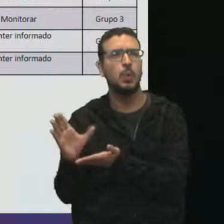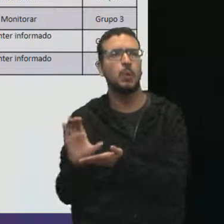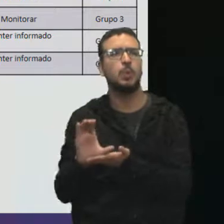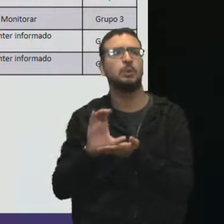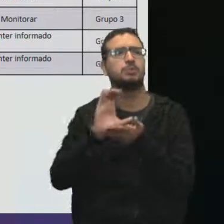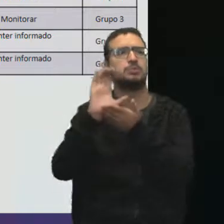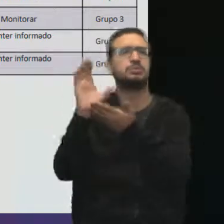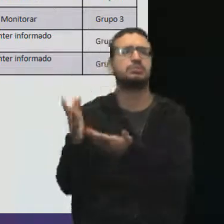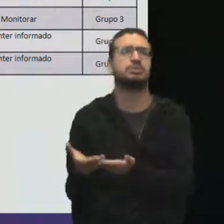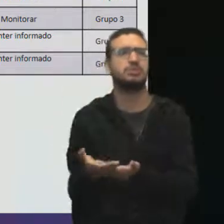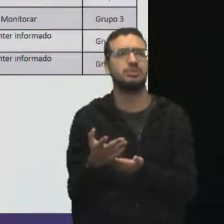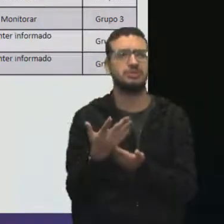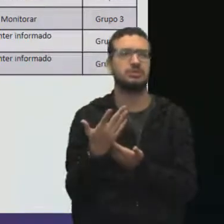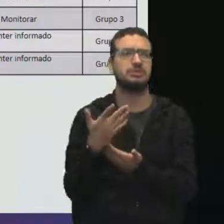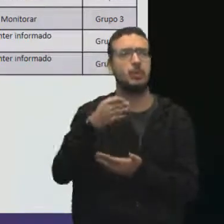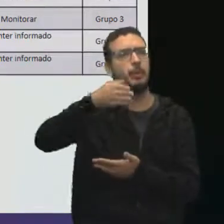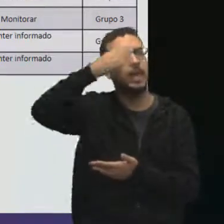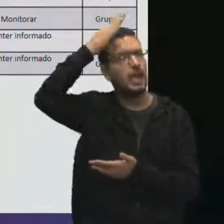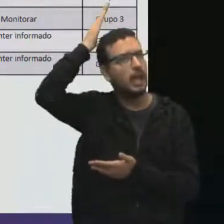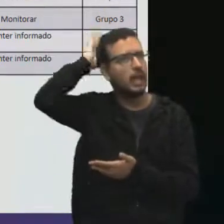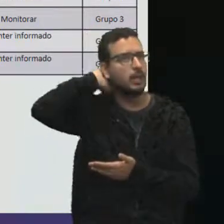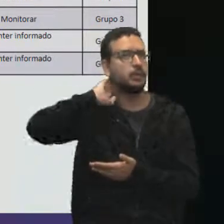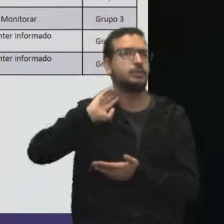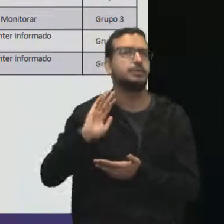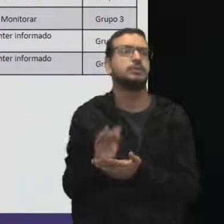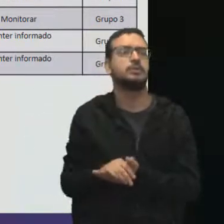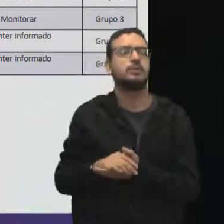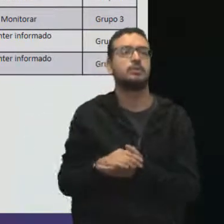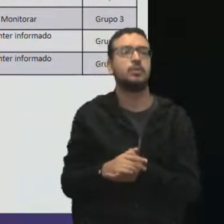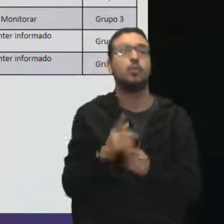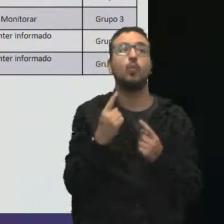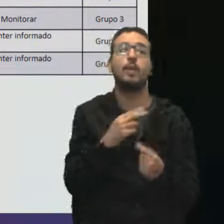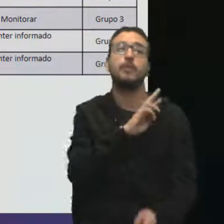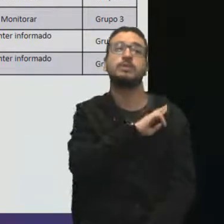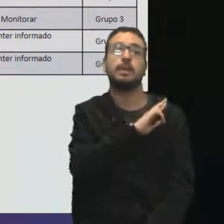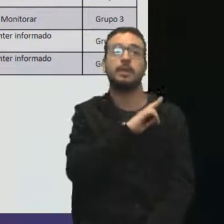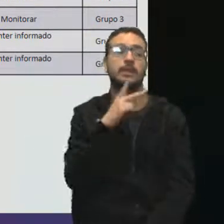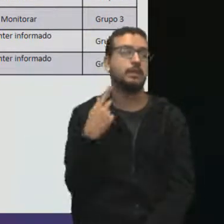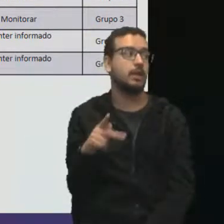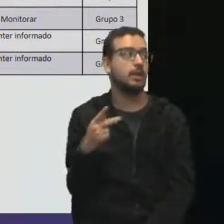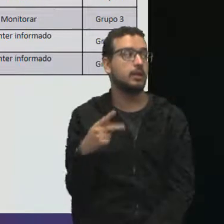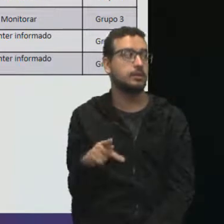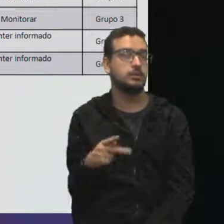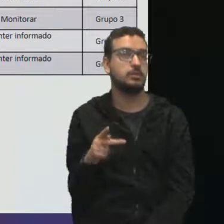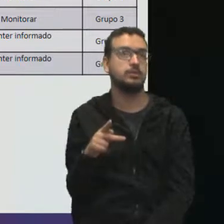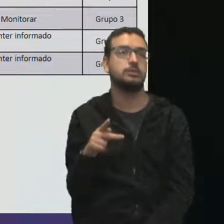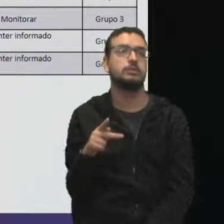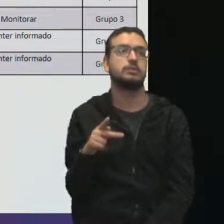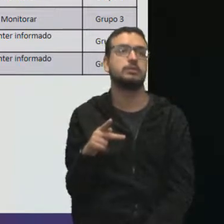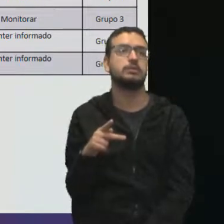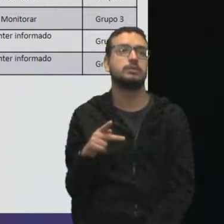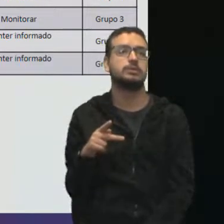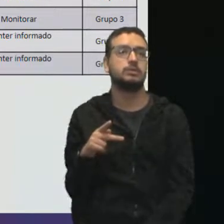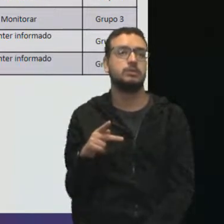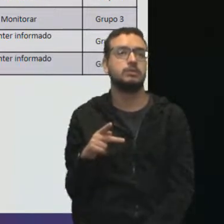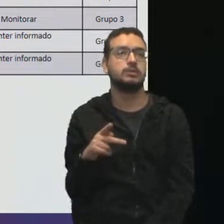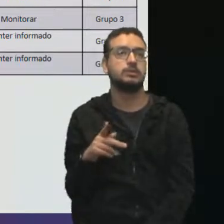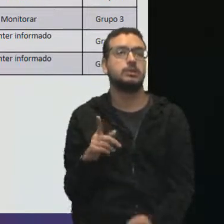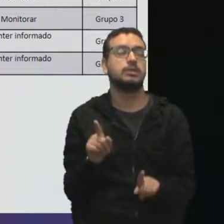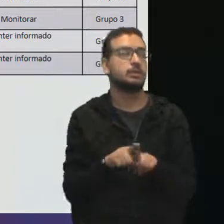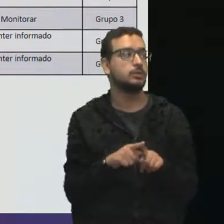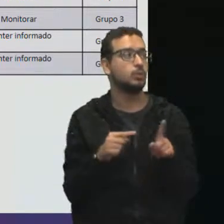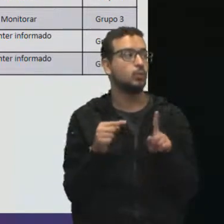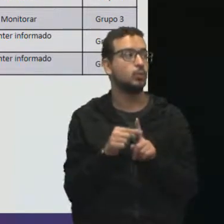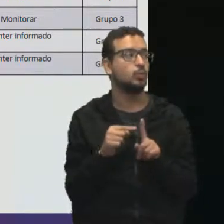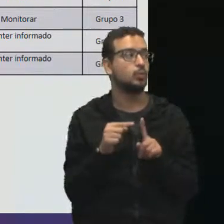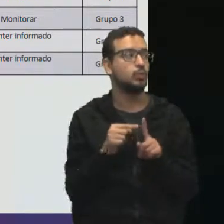envolvido com o nosso projeto. Qual é o papel deles no projeto? Então, investidor, apoio, cliente. O tipo de